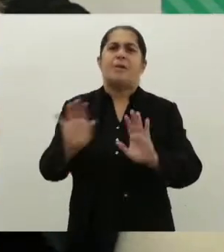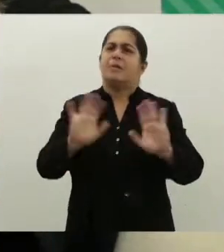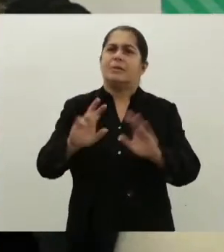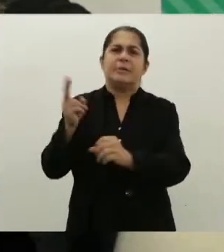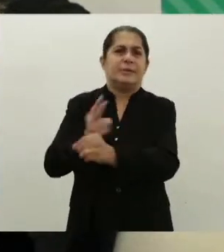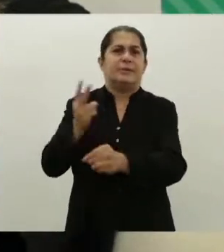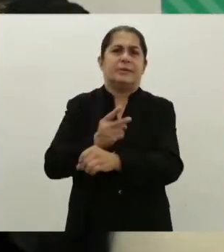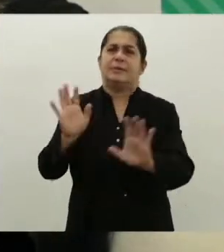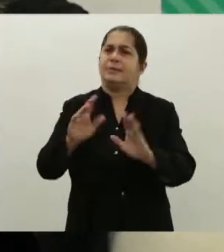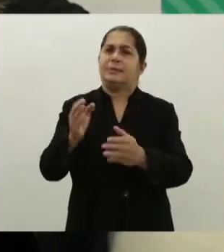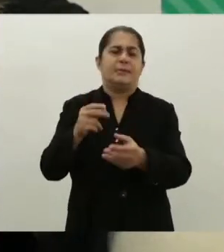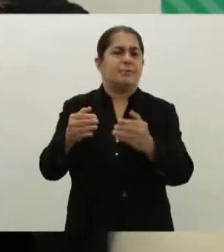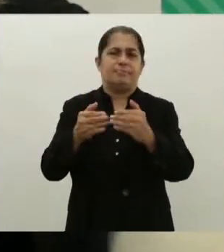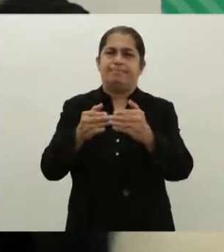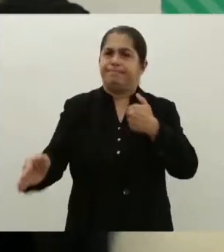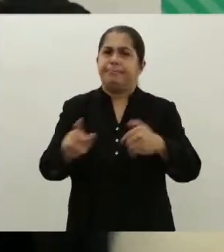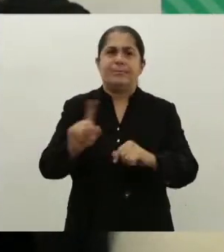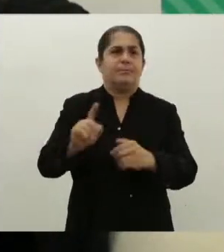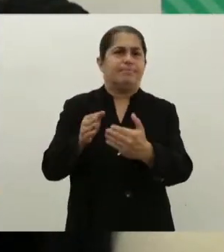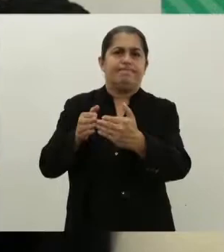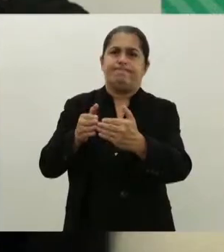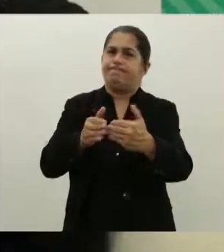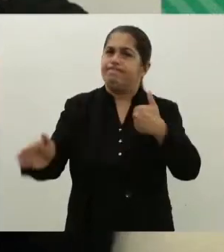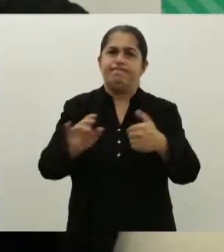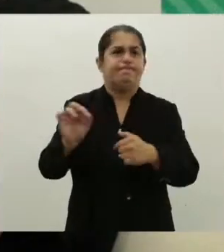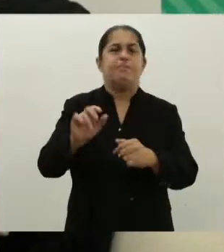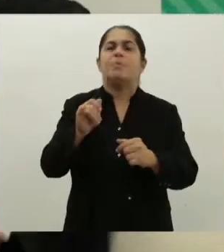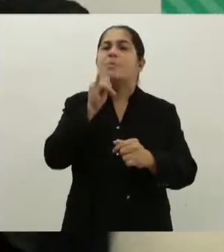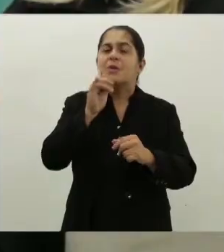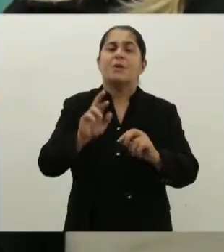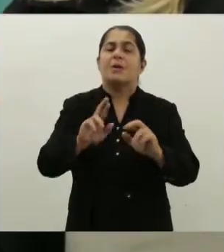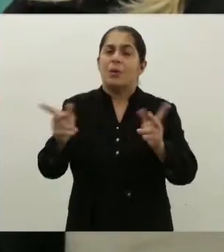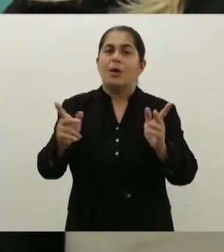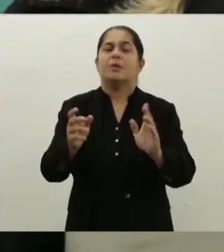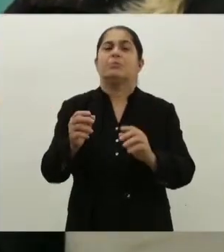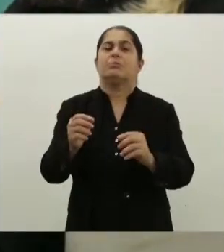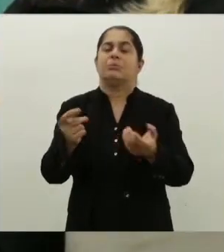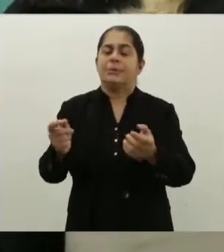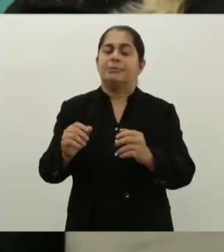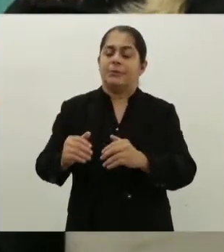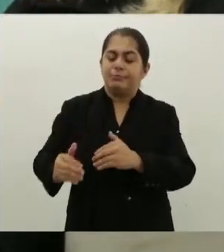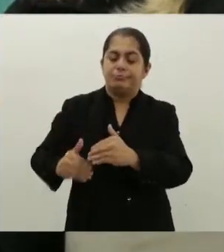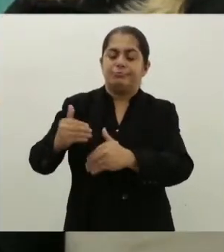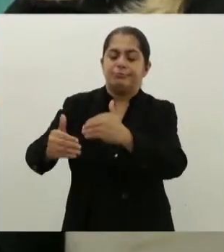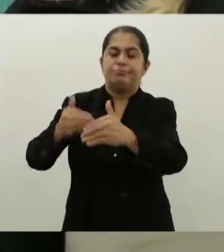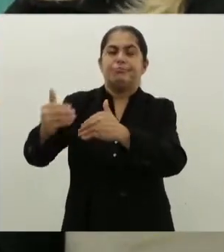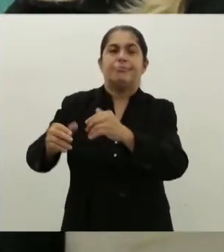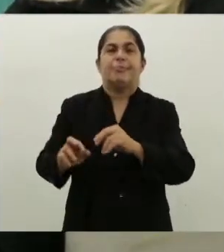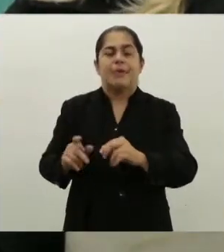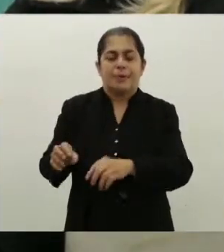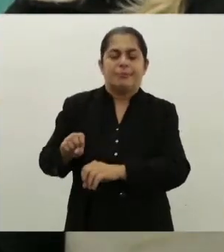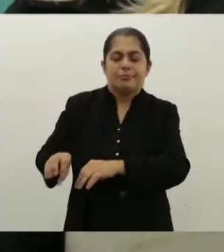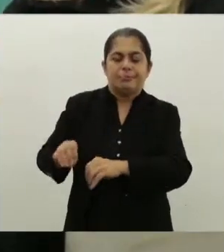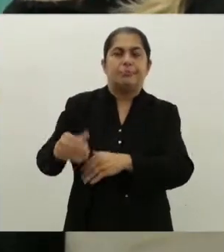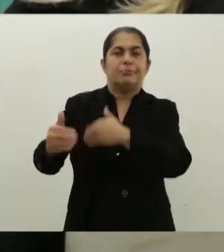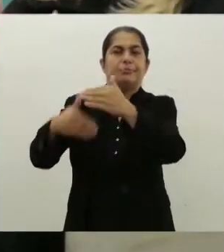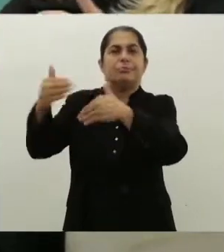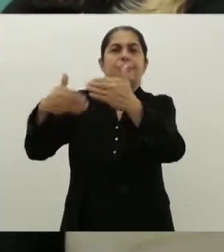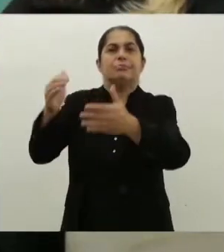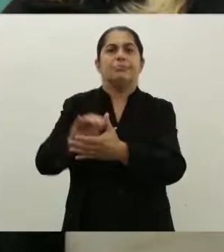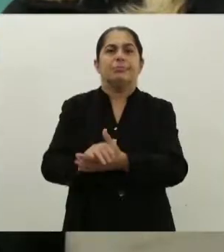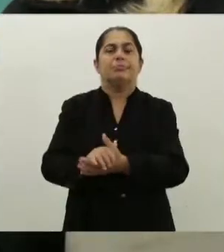baseada na violência. A gente tem que educar de uma forma diferente, que os valores mudam com o tempo e a gente precisa